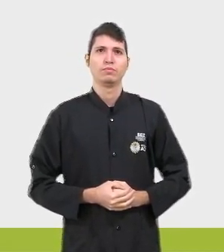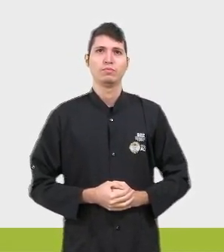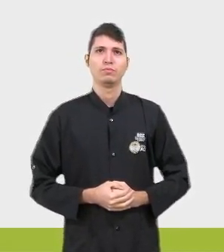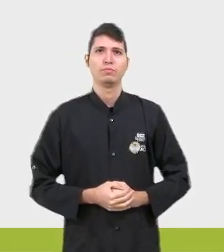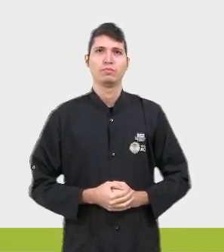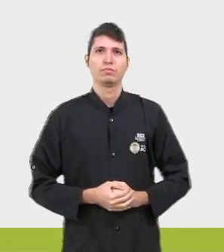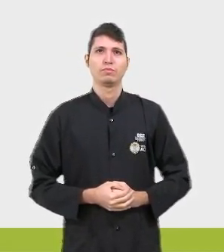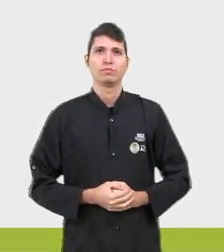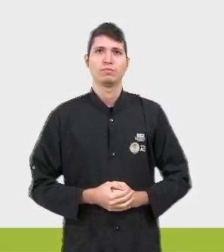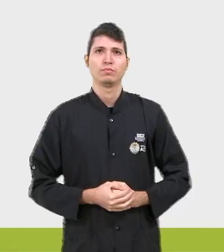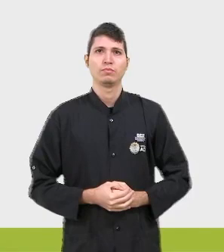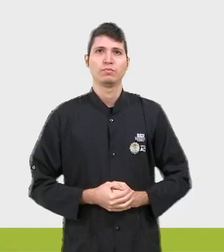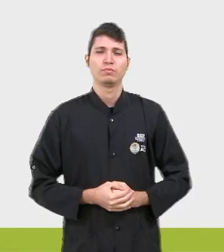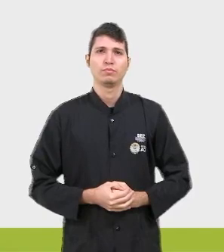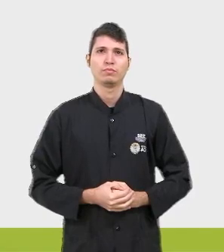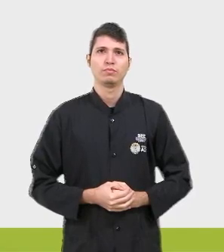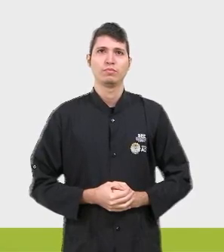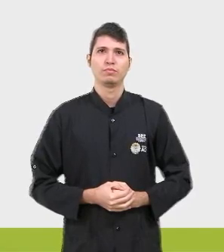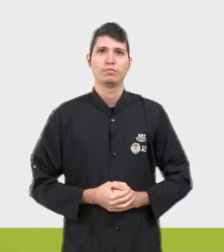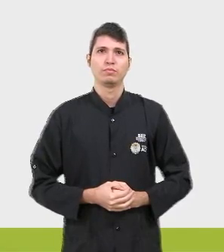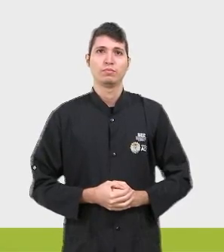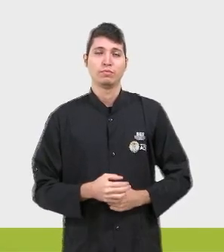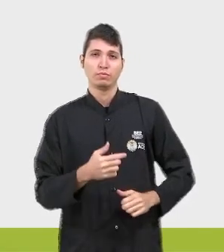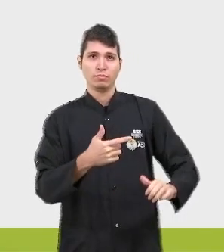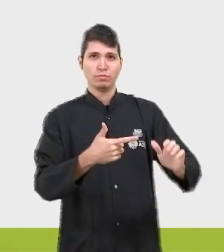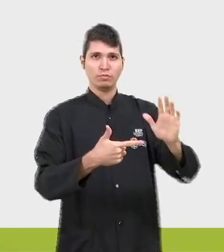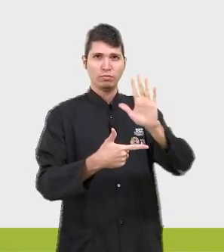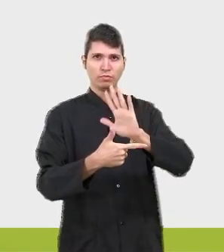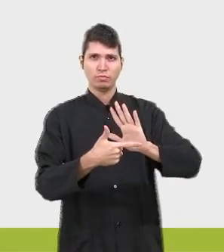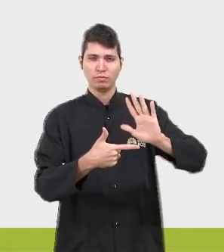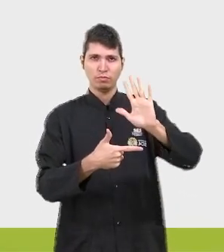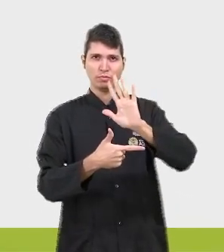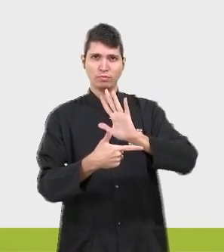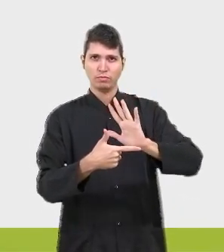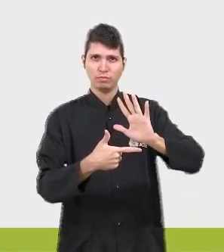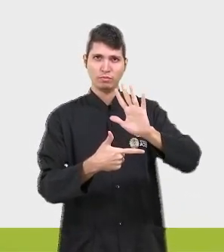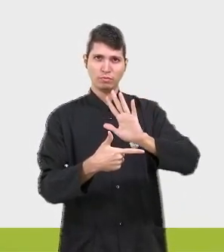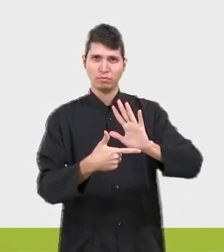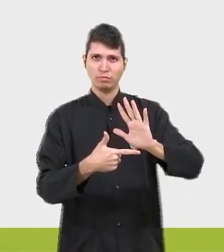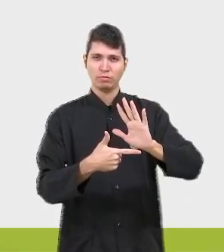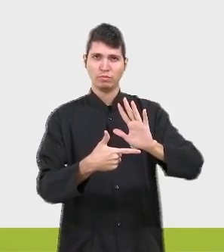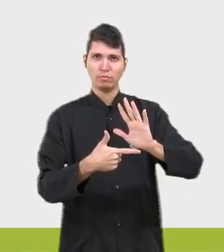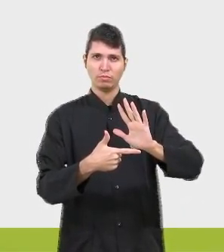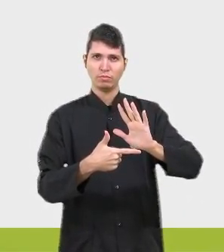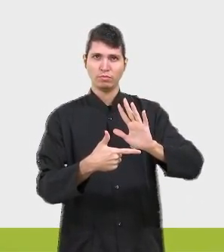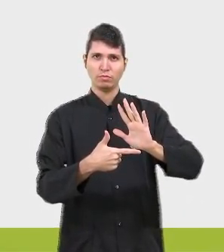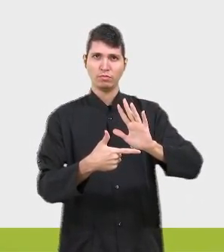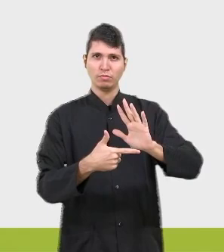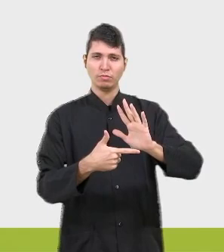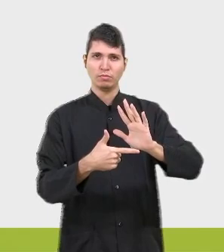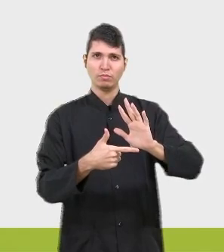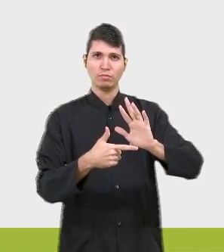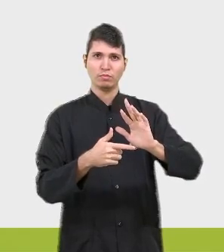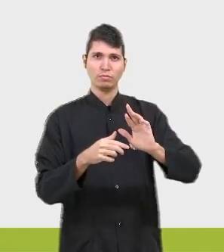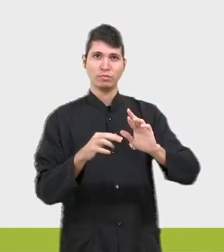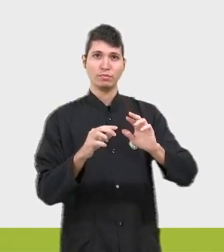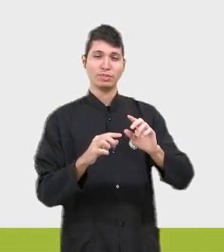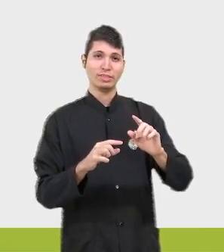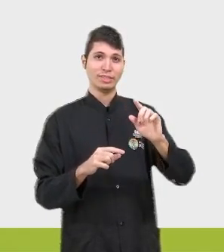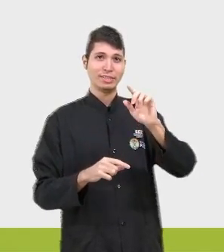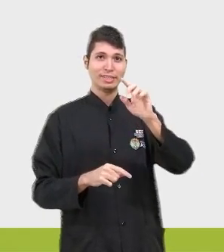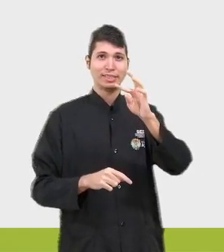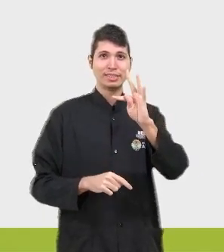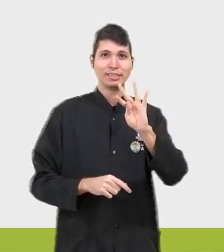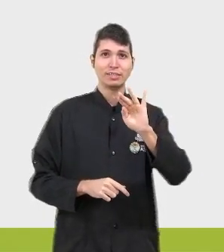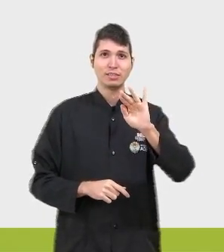É base para a geometria espacial com uma diferença... A primeira é tridimensional e a segunda